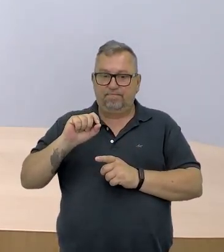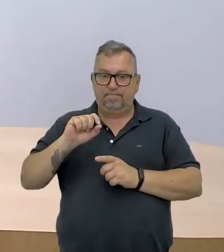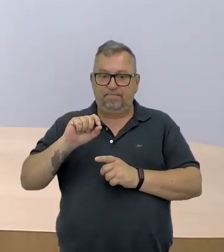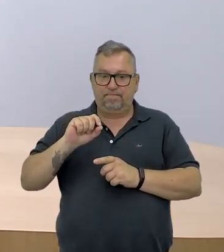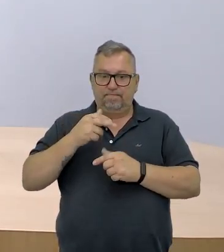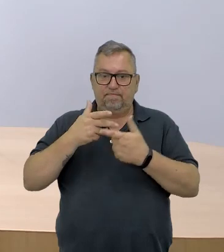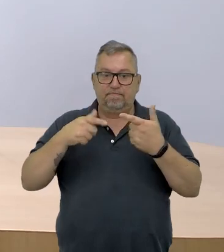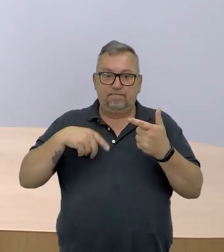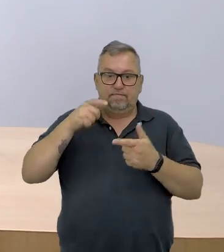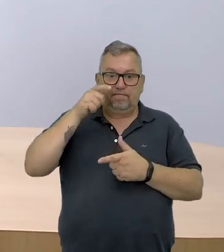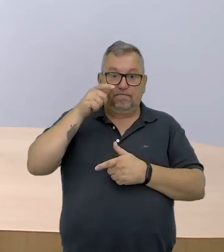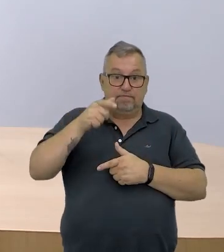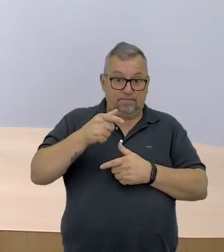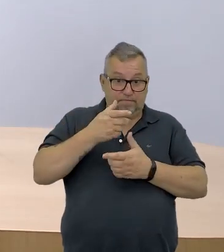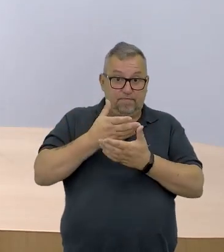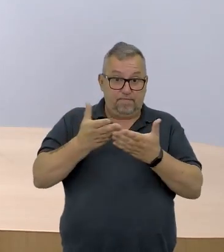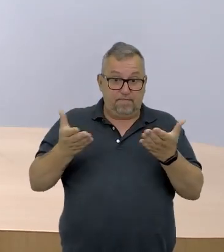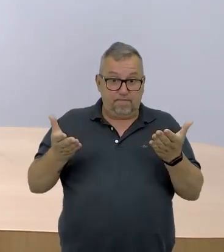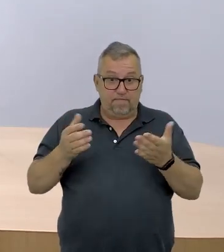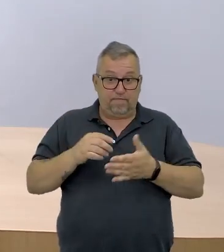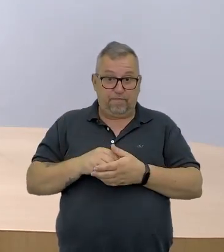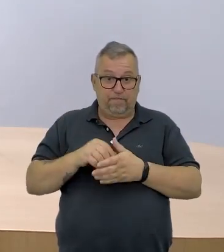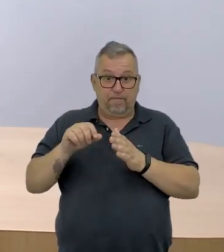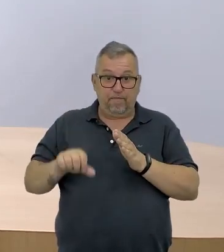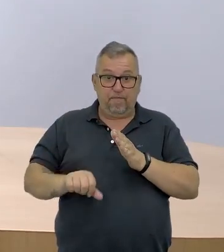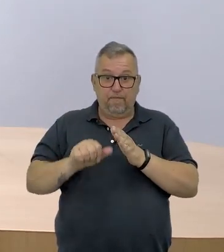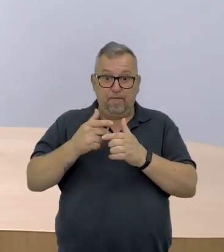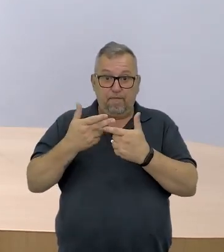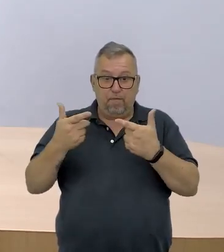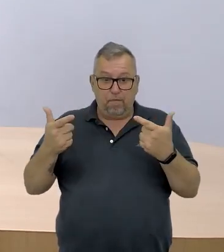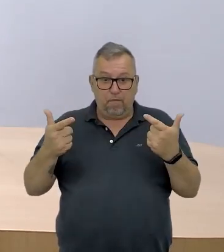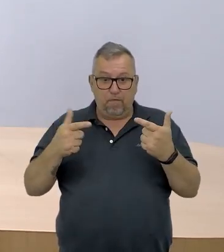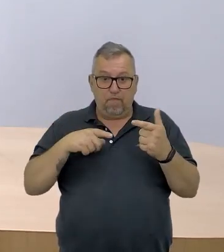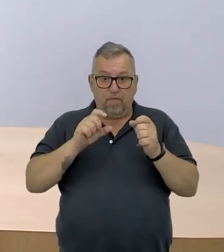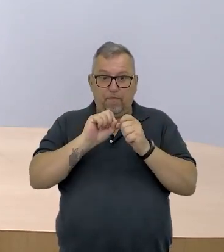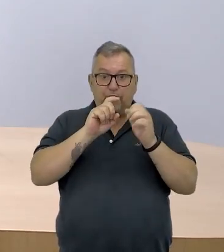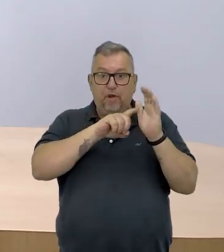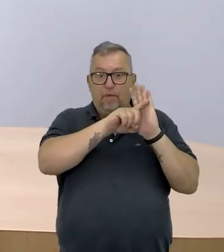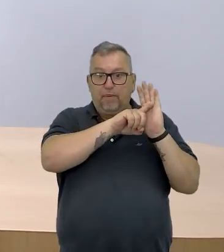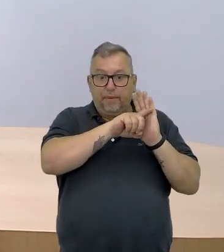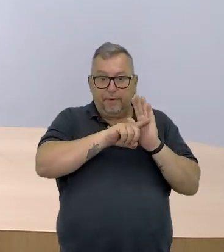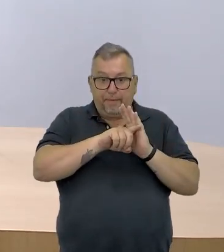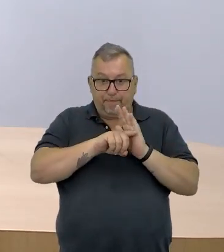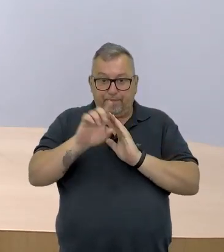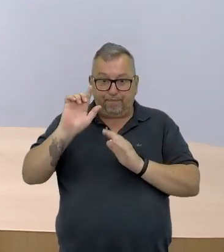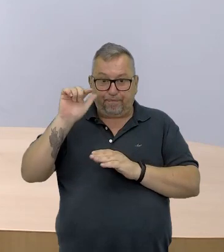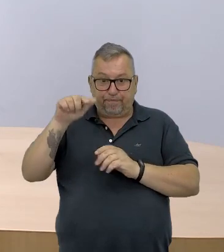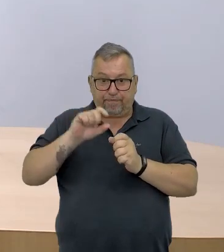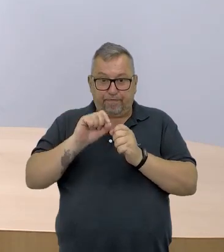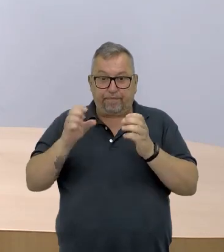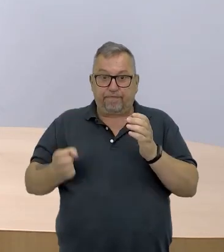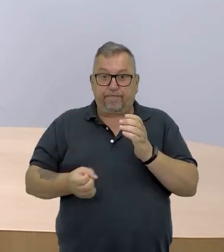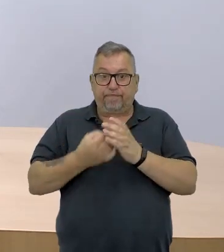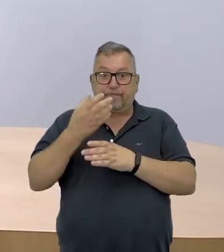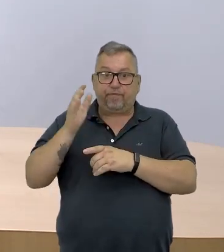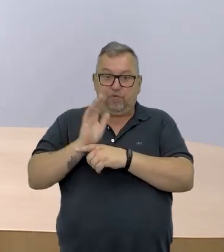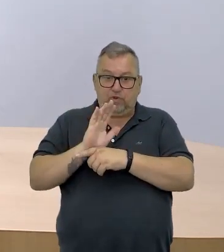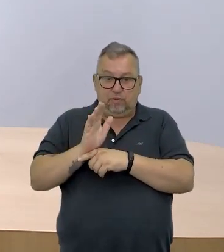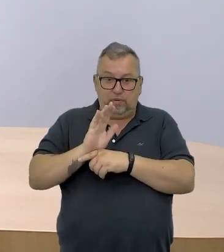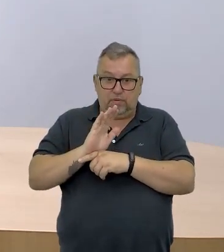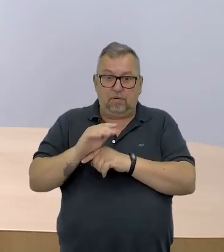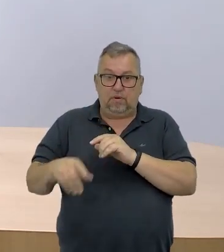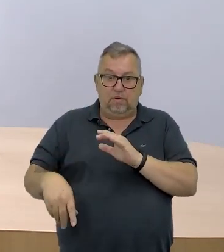uma coisa que é interessante mostrar para vocês. Então, primeira coisa, vocês vão fazer uma pesquisa. Depois vocês vão criar um vídeo a